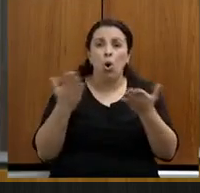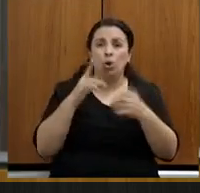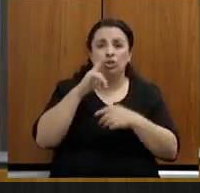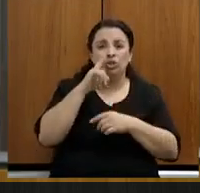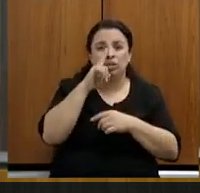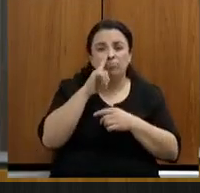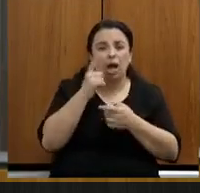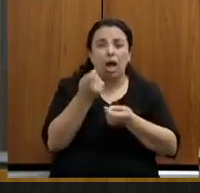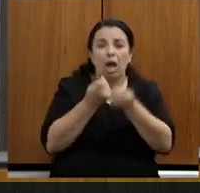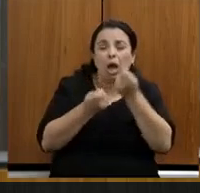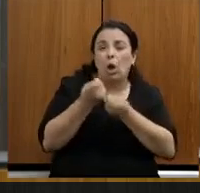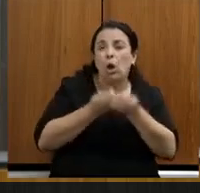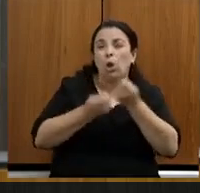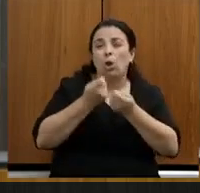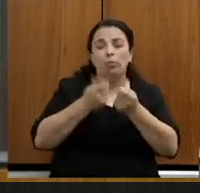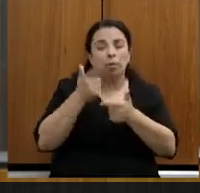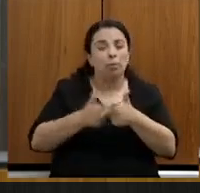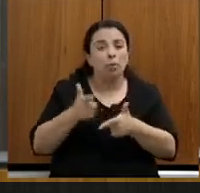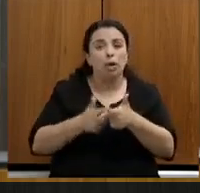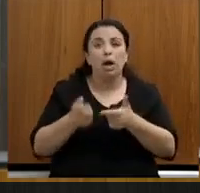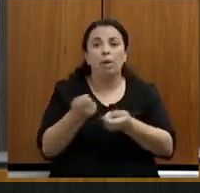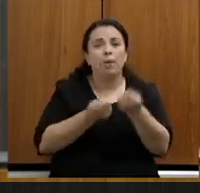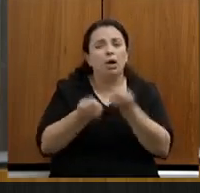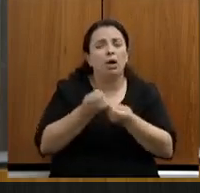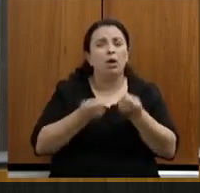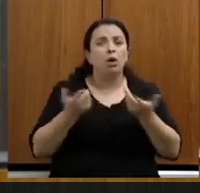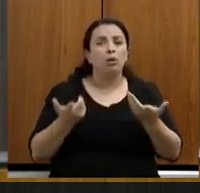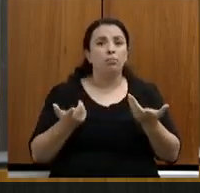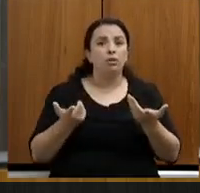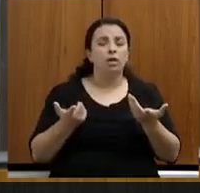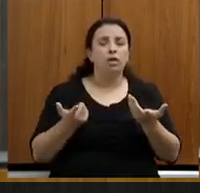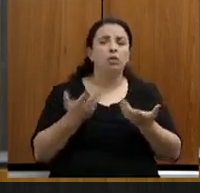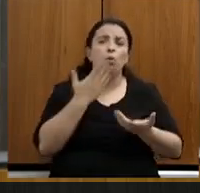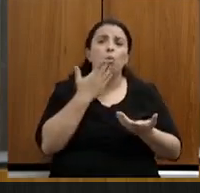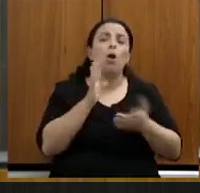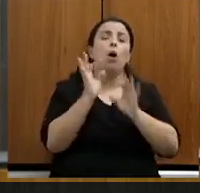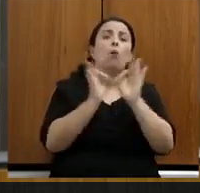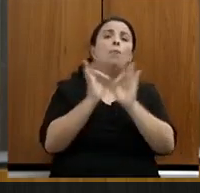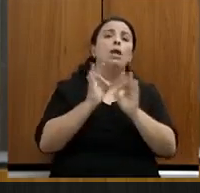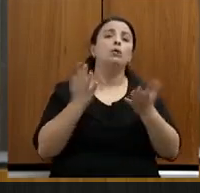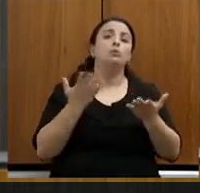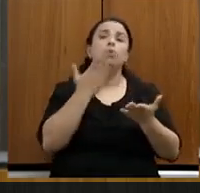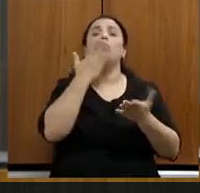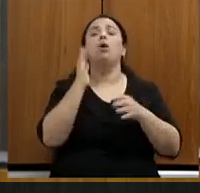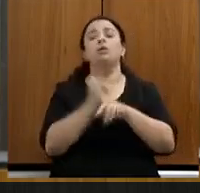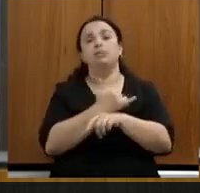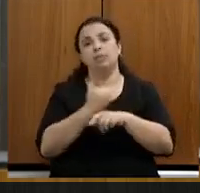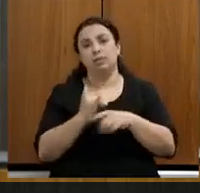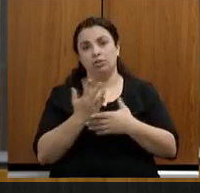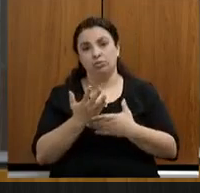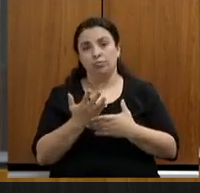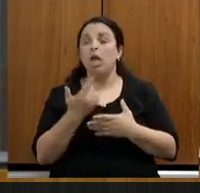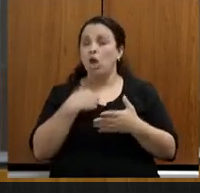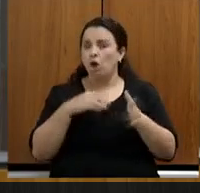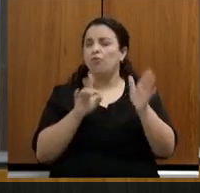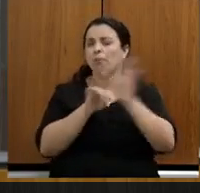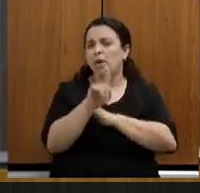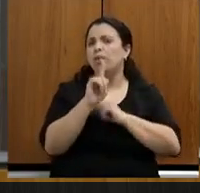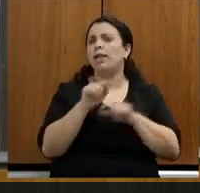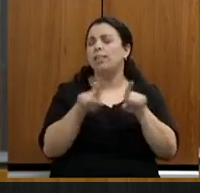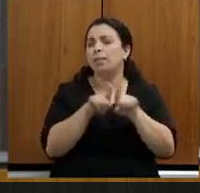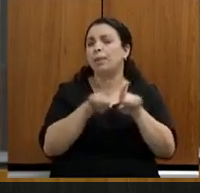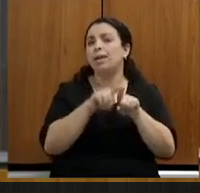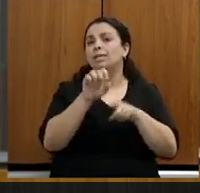vivendo. Qual é o plano? Eu vou fazer essa pergunta quando vier a ser plaga ou a secretaria de governo,